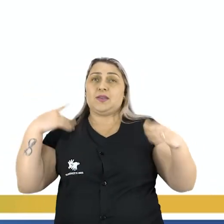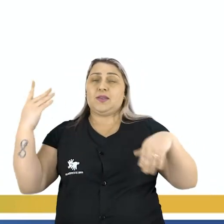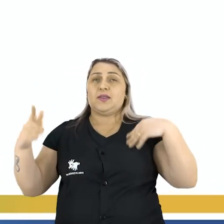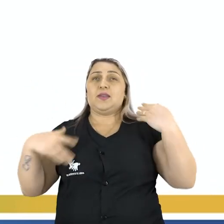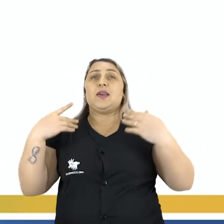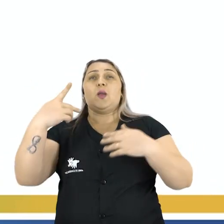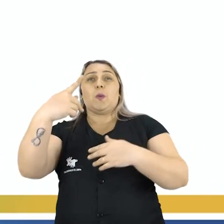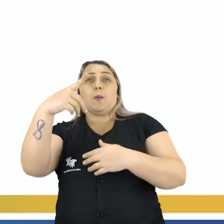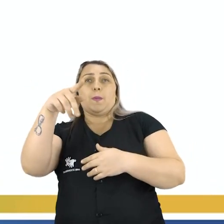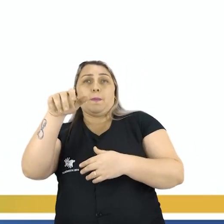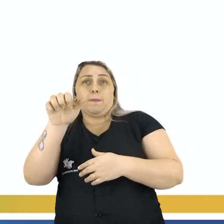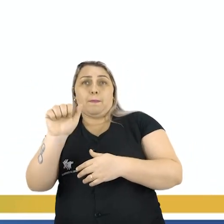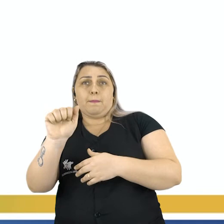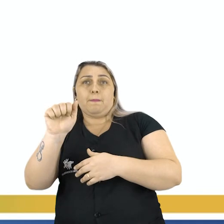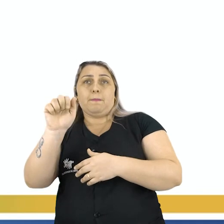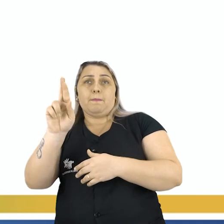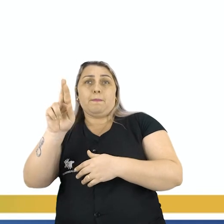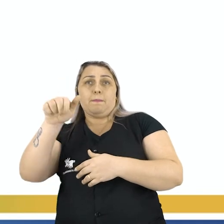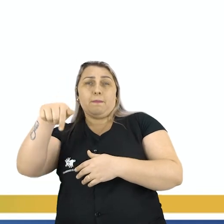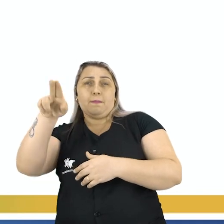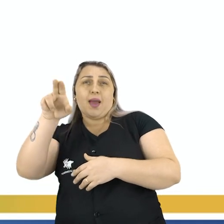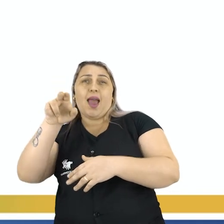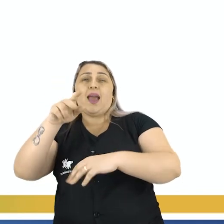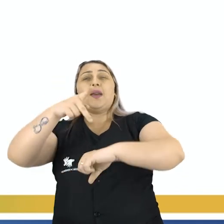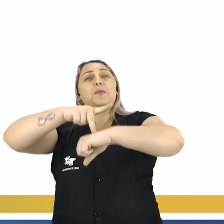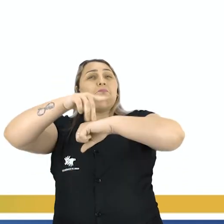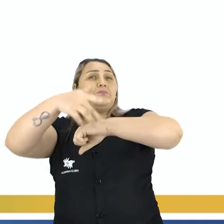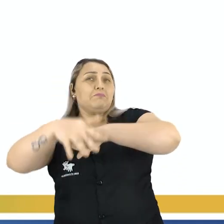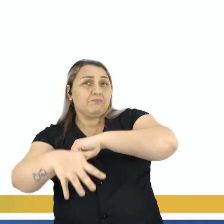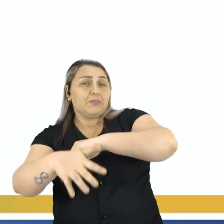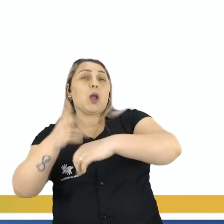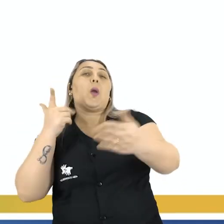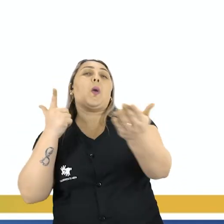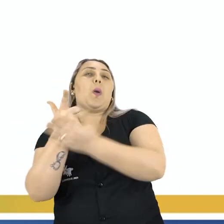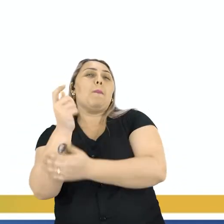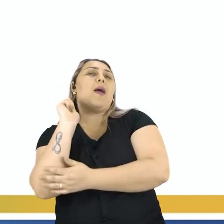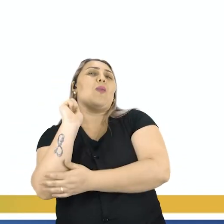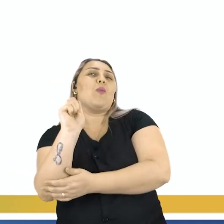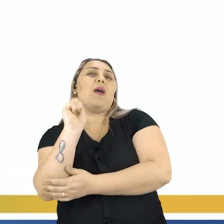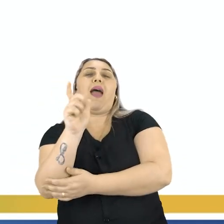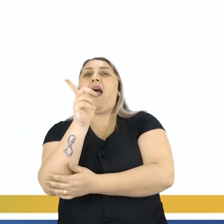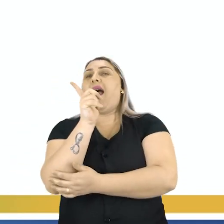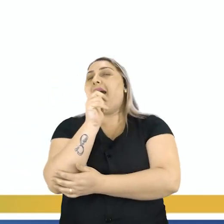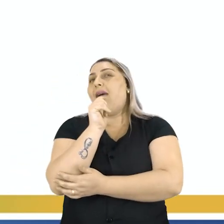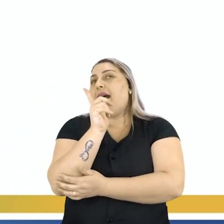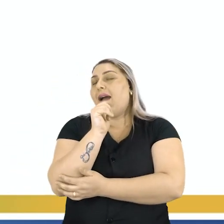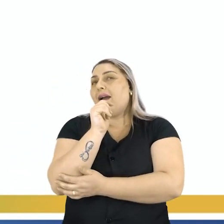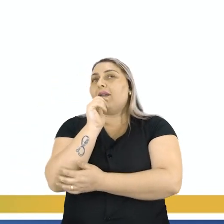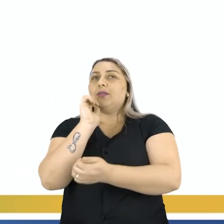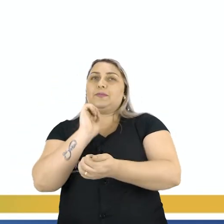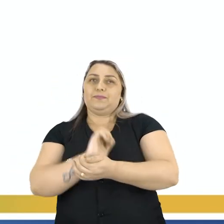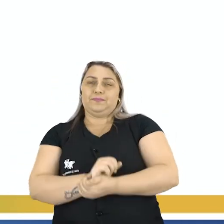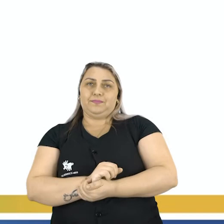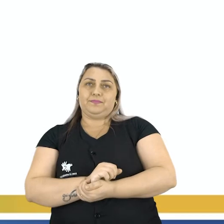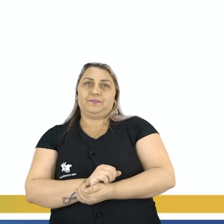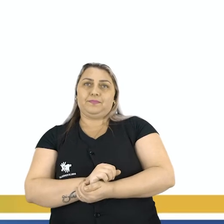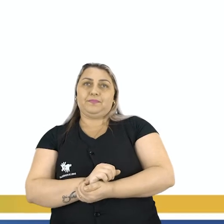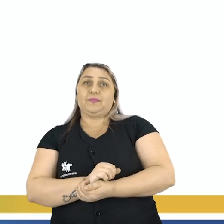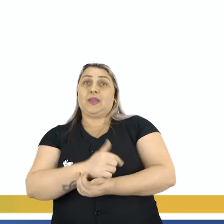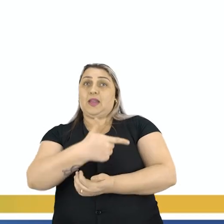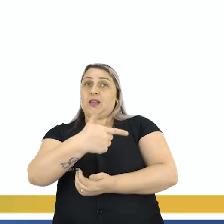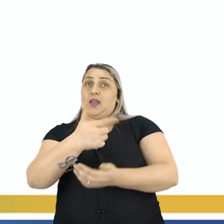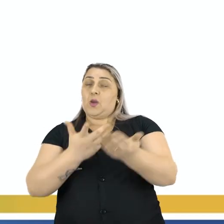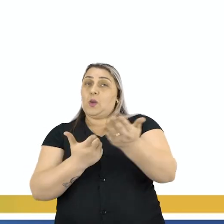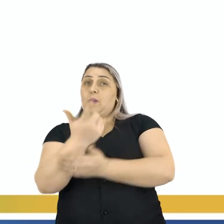Compraram Água Né Eles compraram Água Maria comprou Uma garrafa De 250